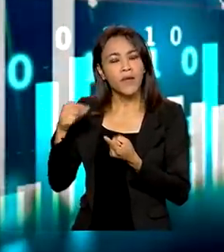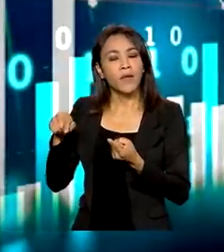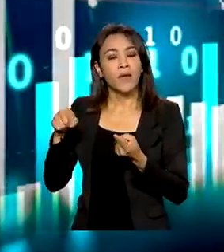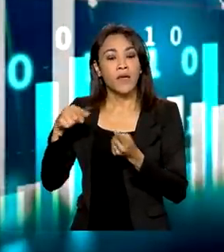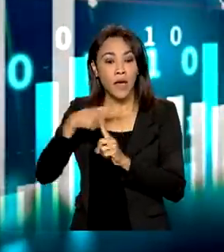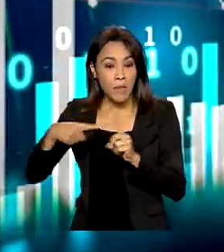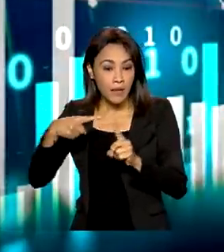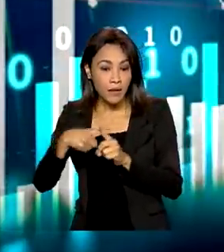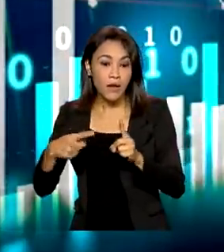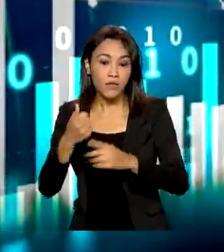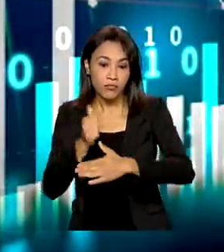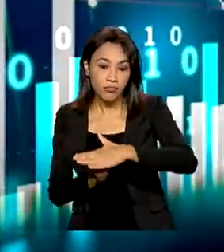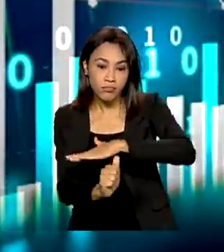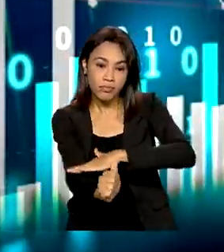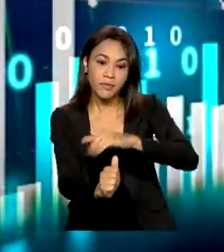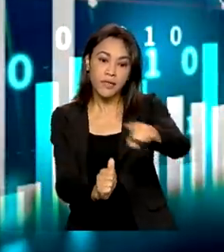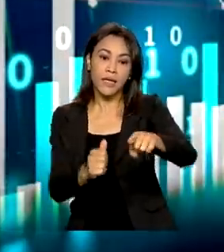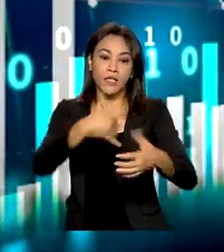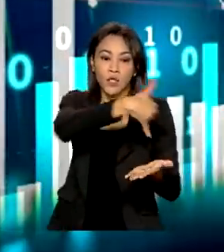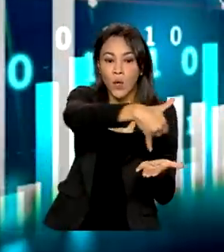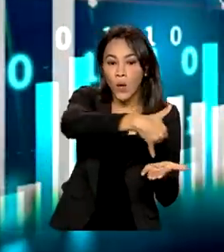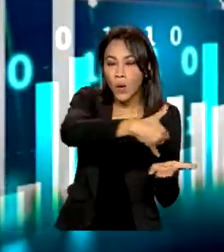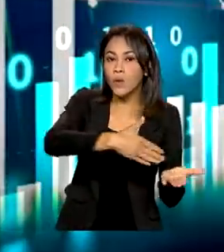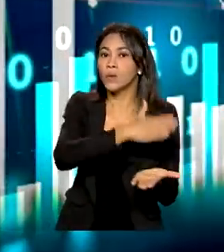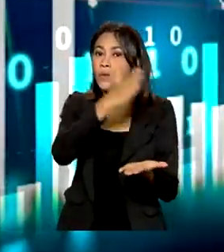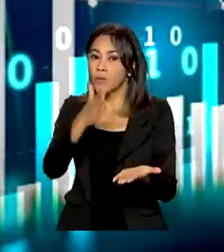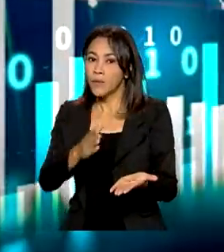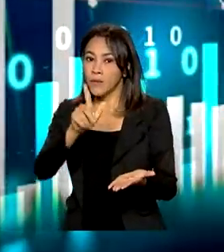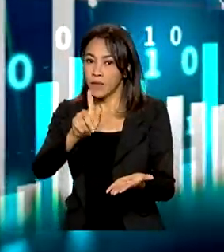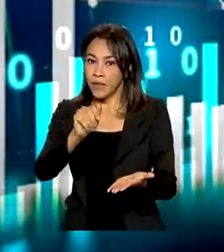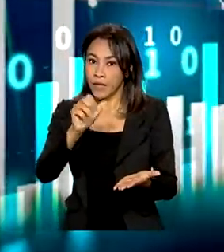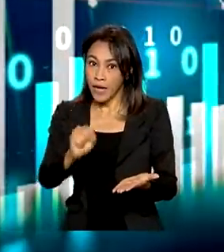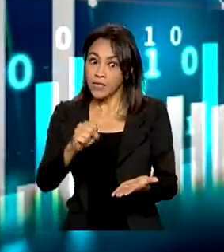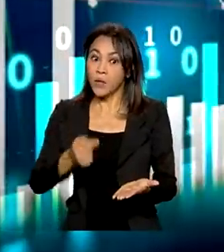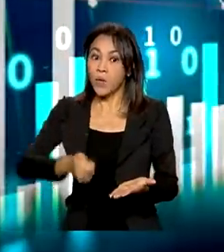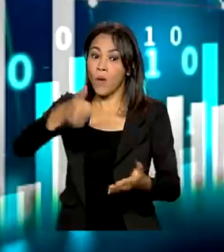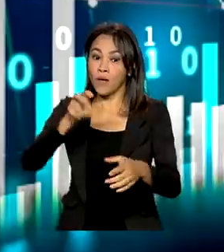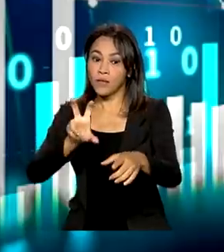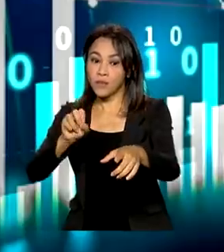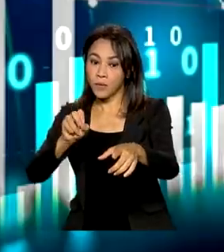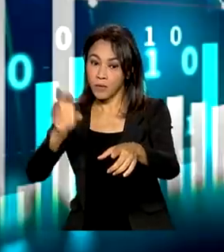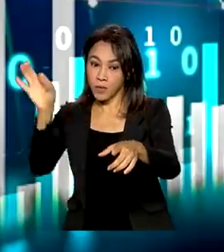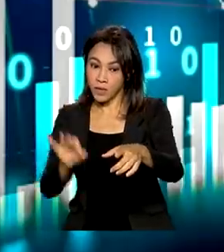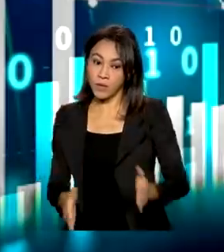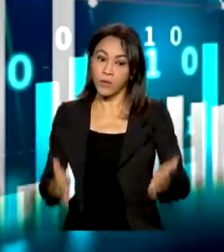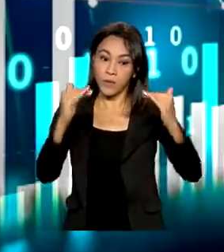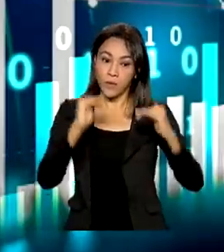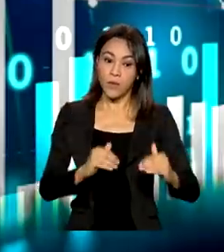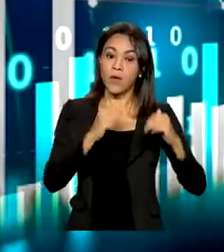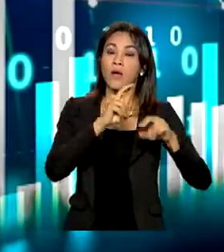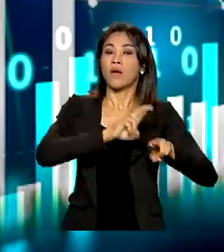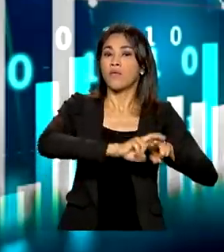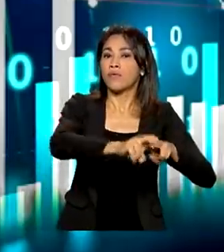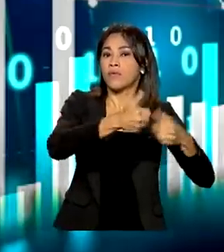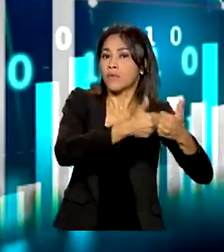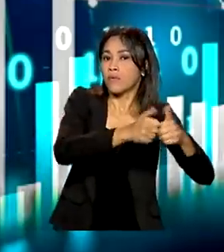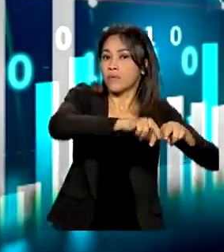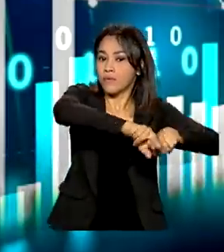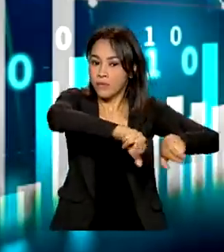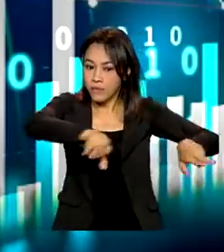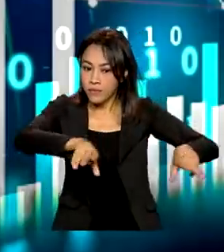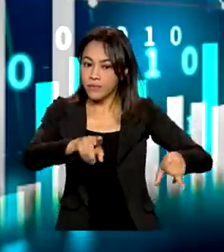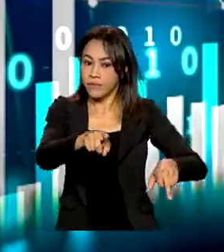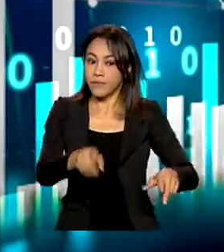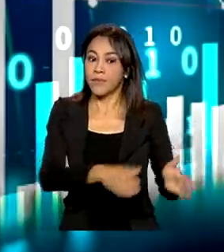dos investimentos serão feitos na área de óleo e gás, quase 50%. Transporte vem logo em seguida com quase um terço e, logo depois,